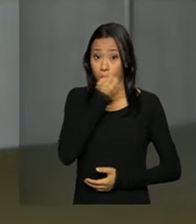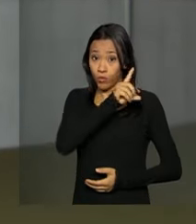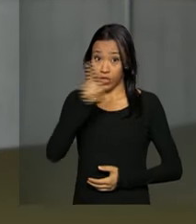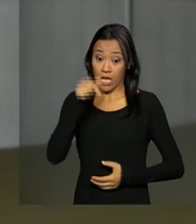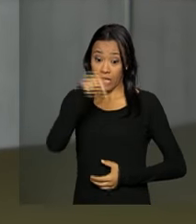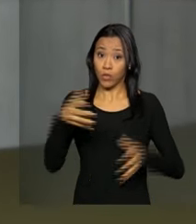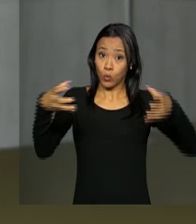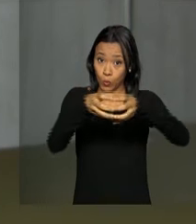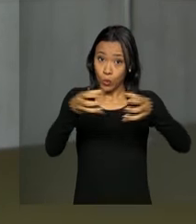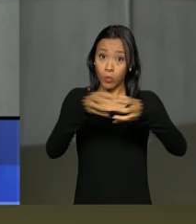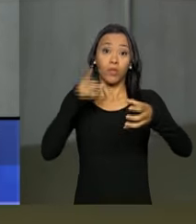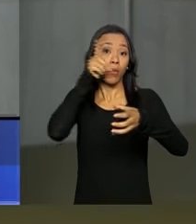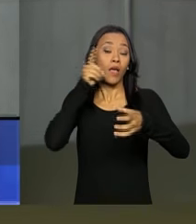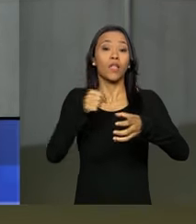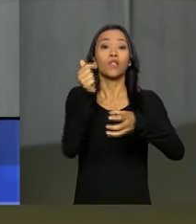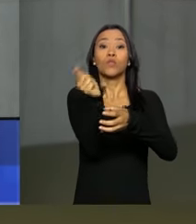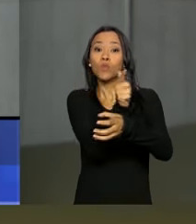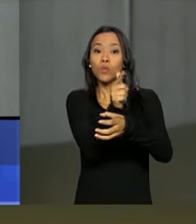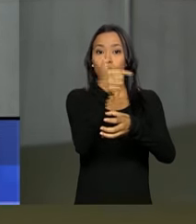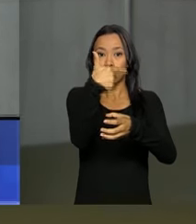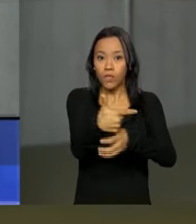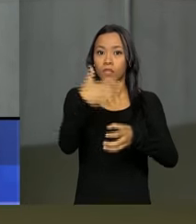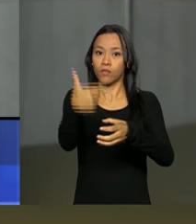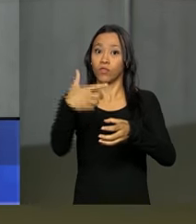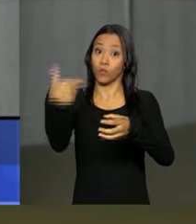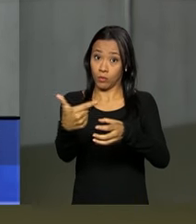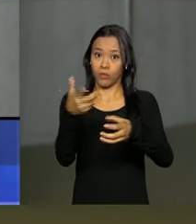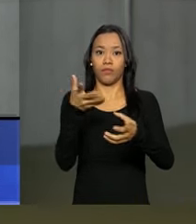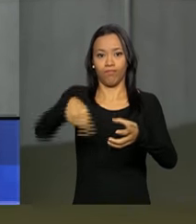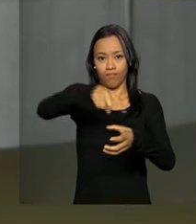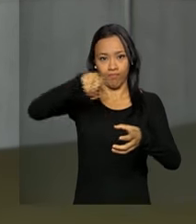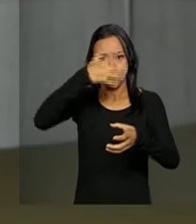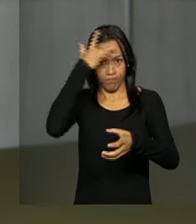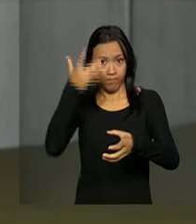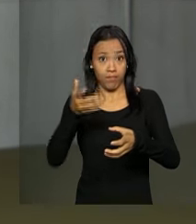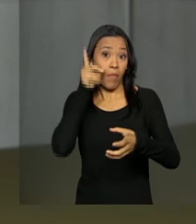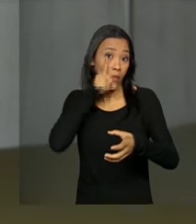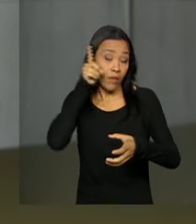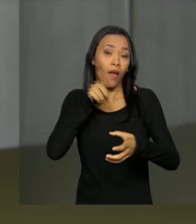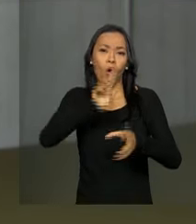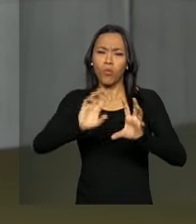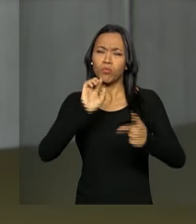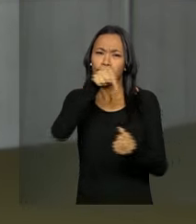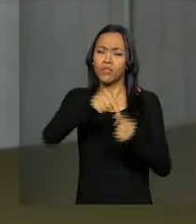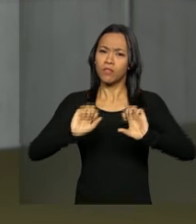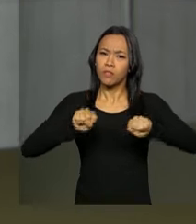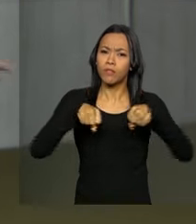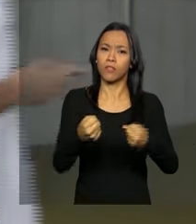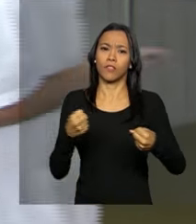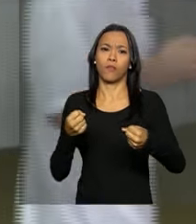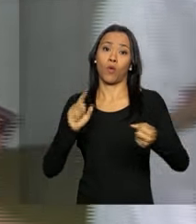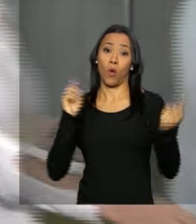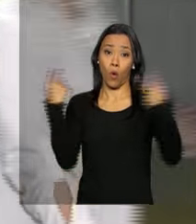essa frente parlamentar tem 222 parlamentares. Ela tem como objetivo somar esforços no combate ao